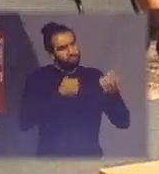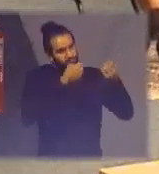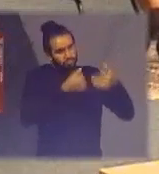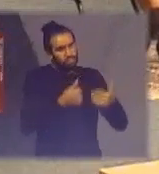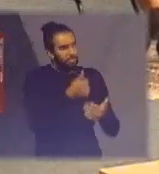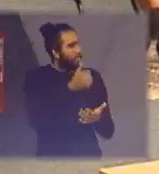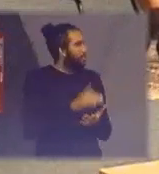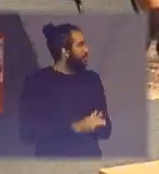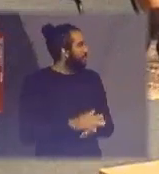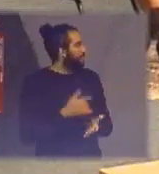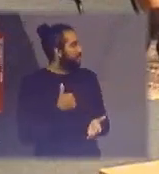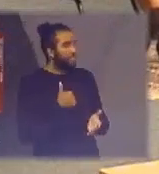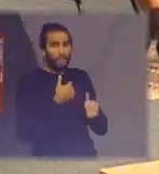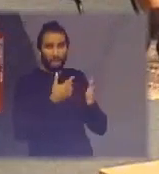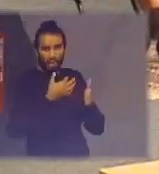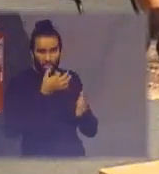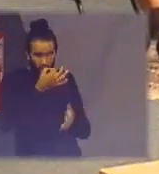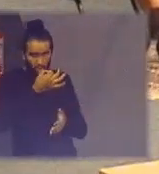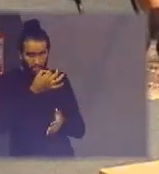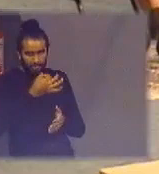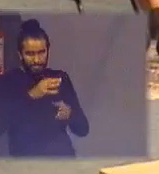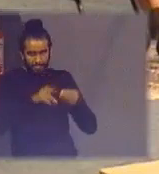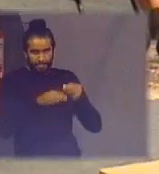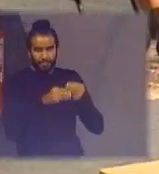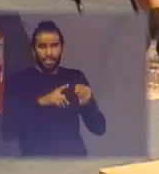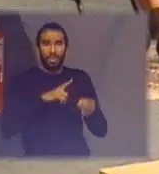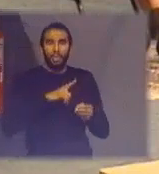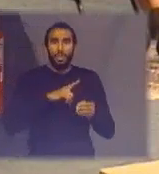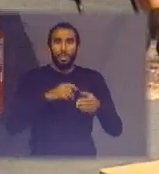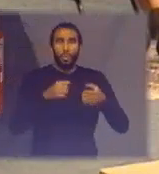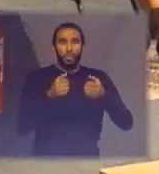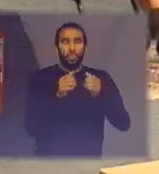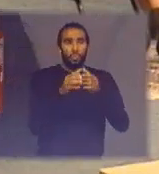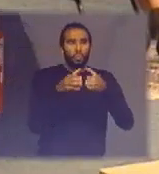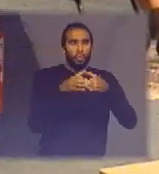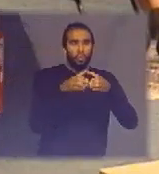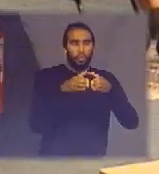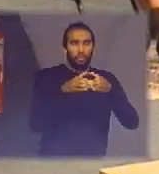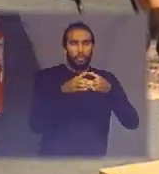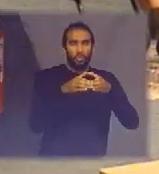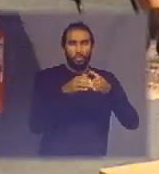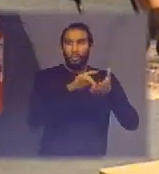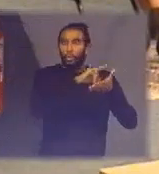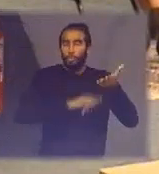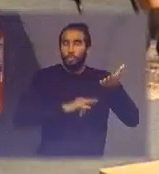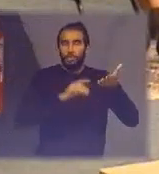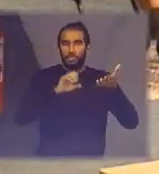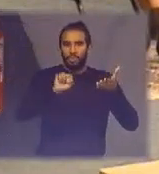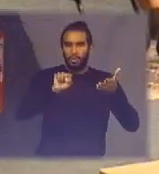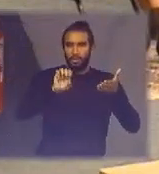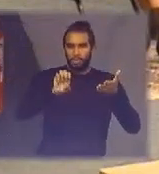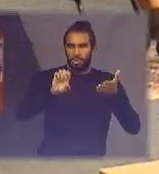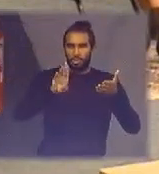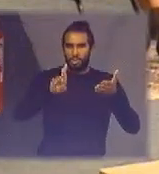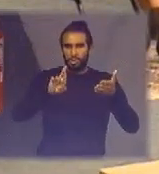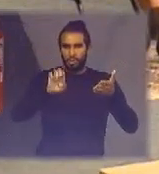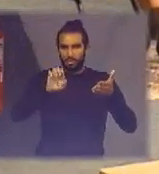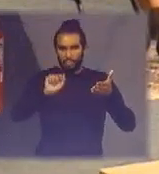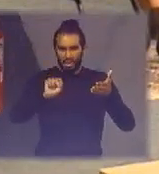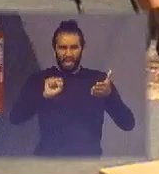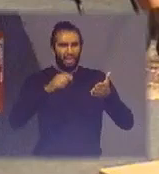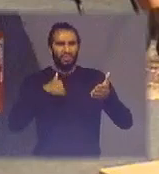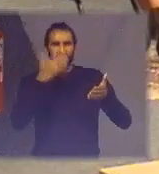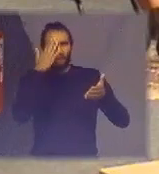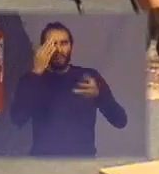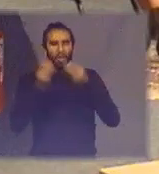eu só vou fazer um comentário tem um documento do Sebrae a esse respeito falando do modelo de negócio não sei como é que ele foi feito como é que